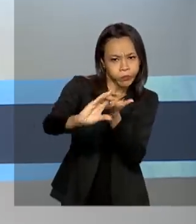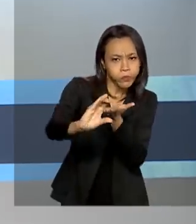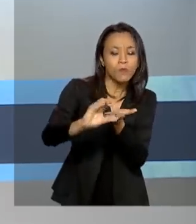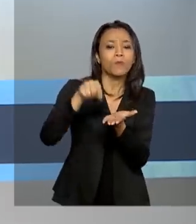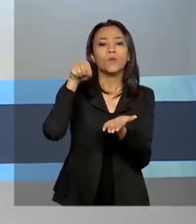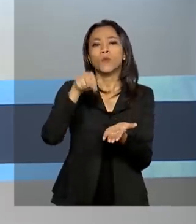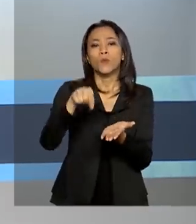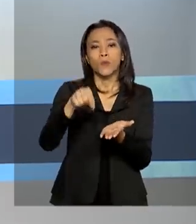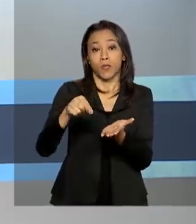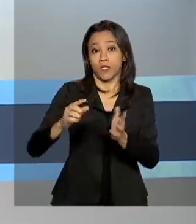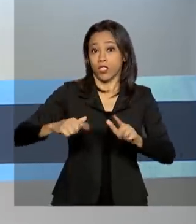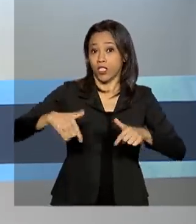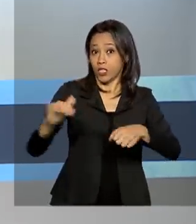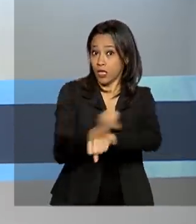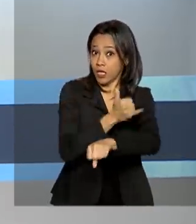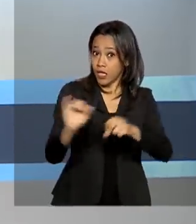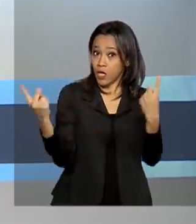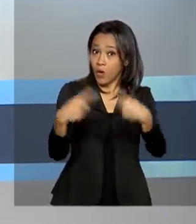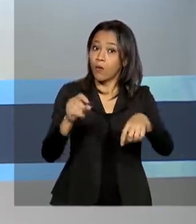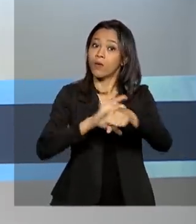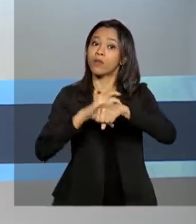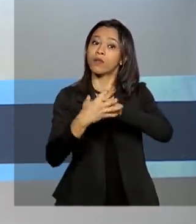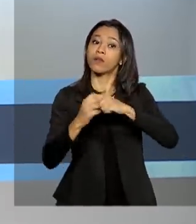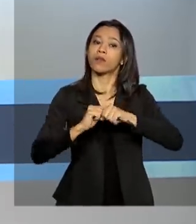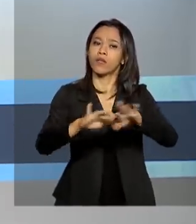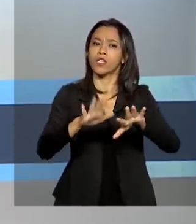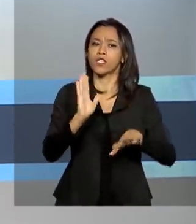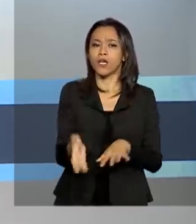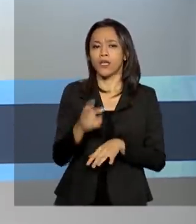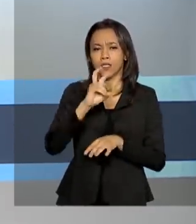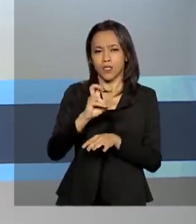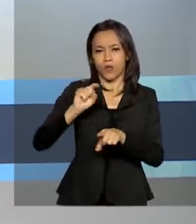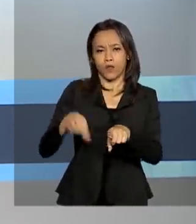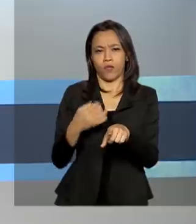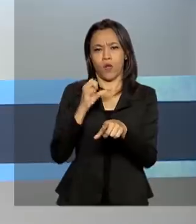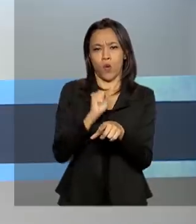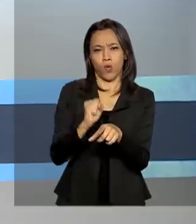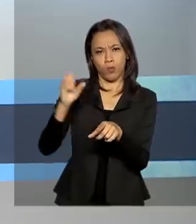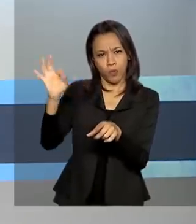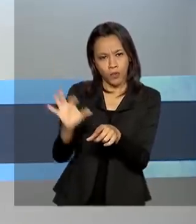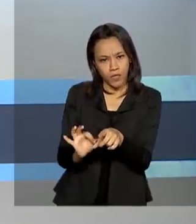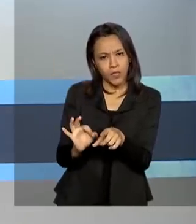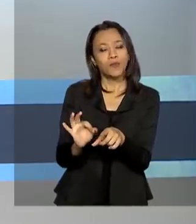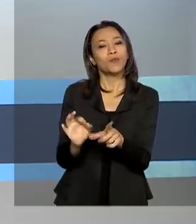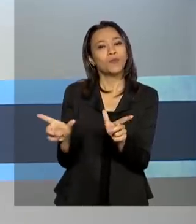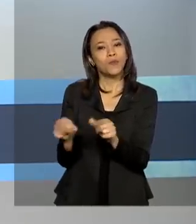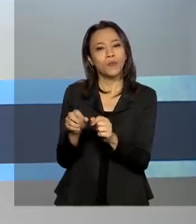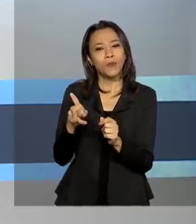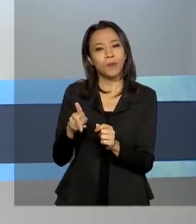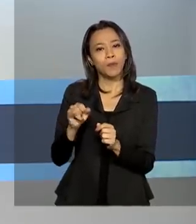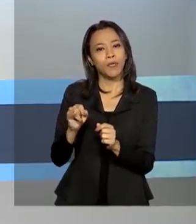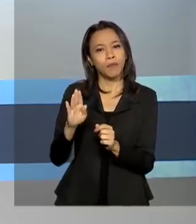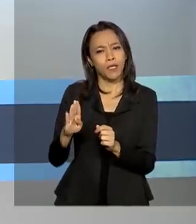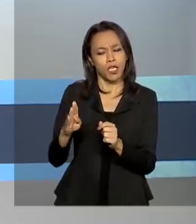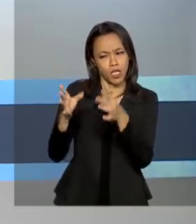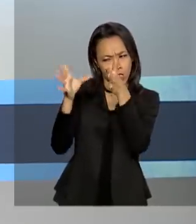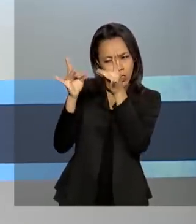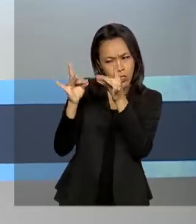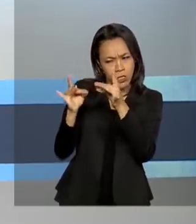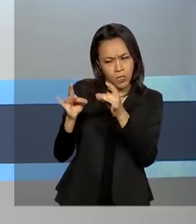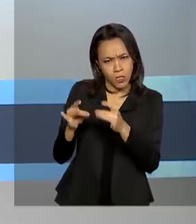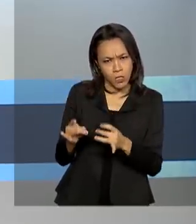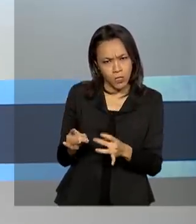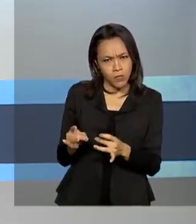efeitos do coronavírus já chegam a 5,8% do produto interno bruto. E um pente fino vem sendo